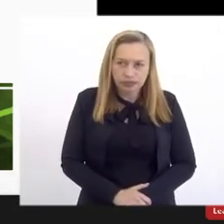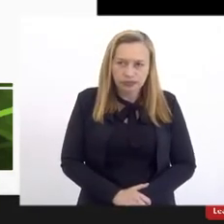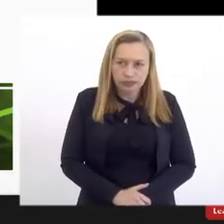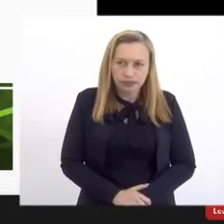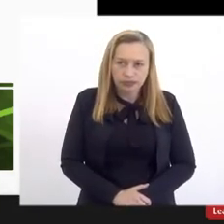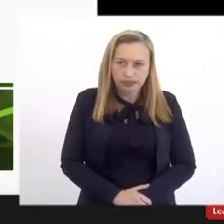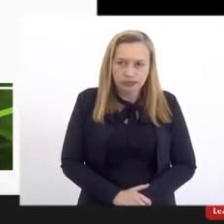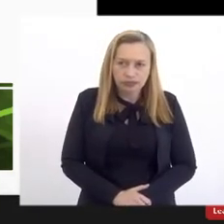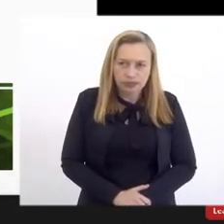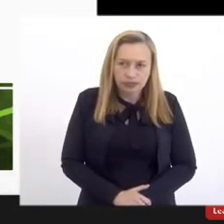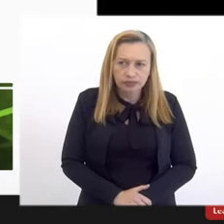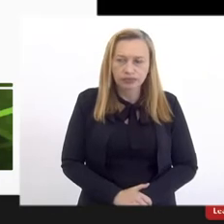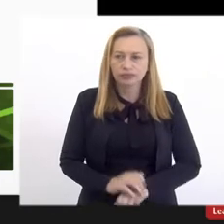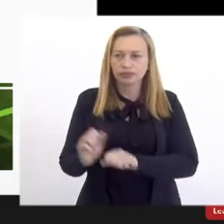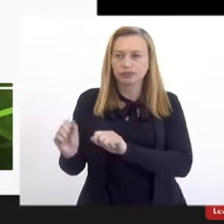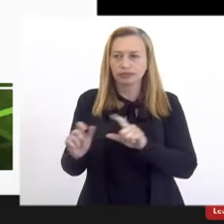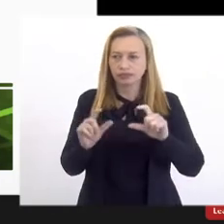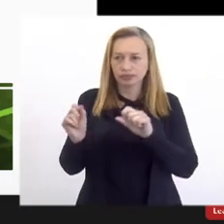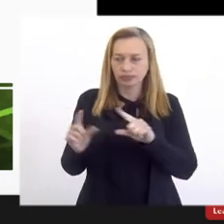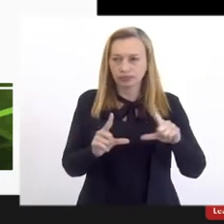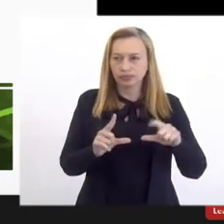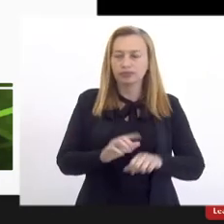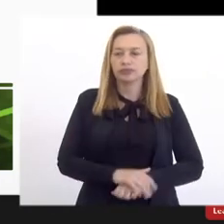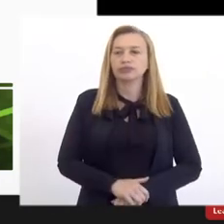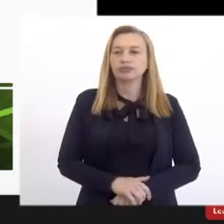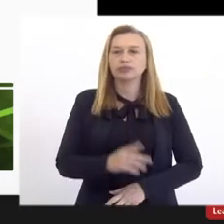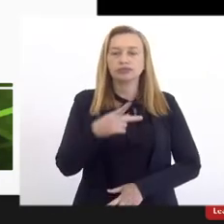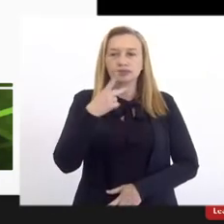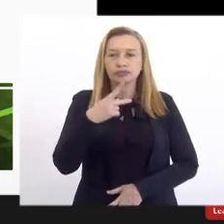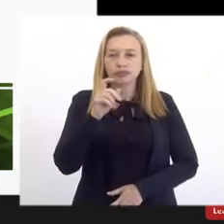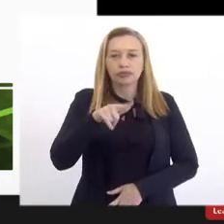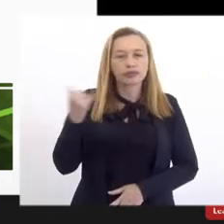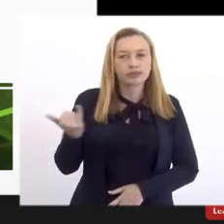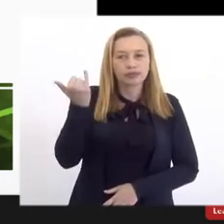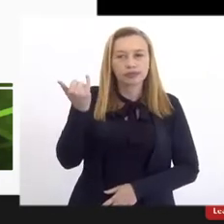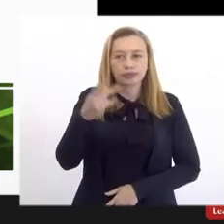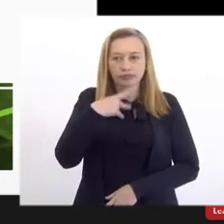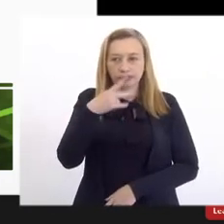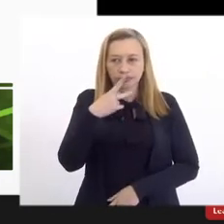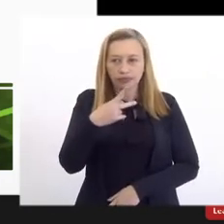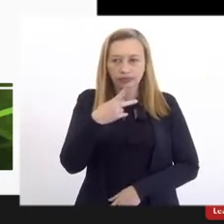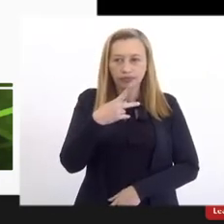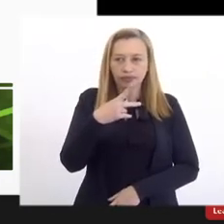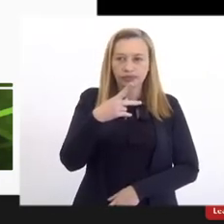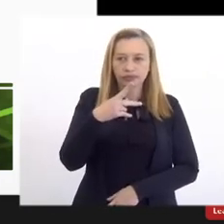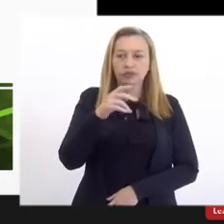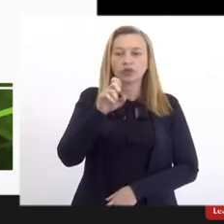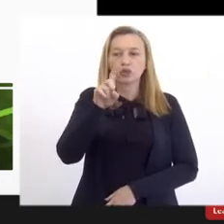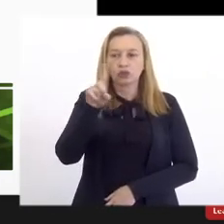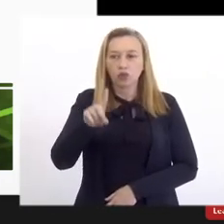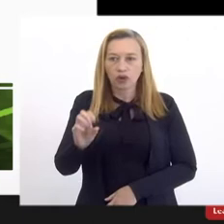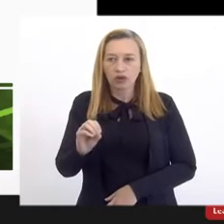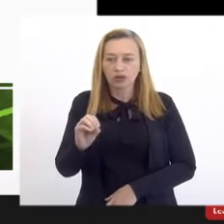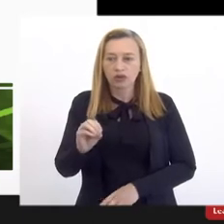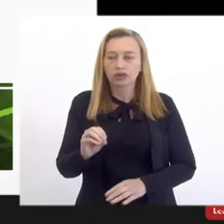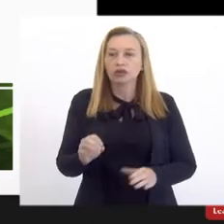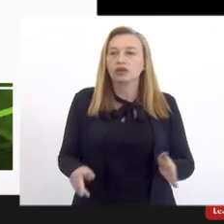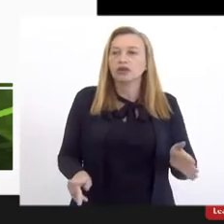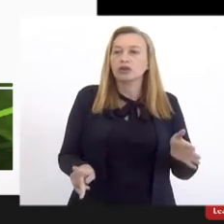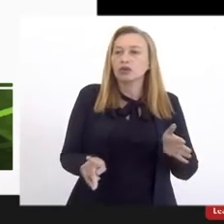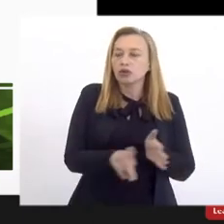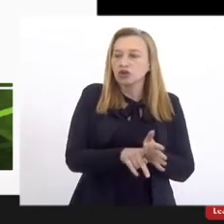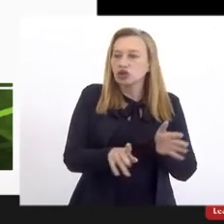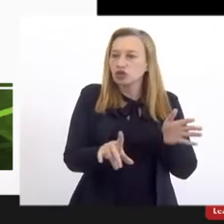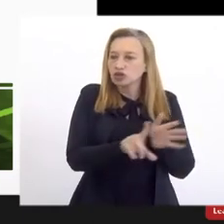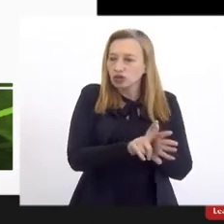nos seus slides. Dito isso, é importante frisar que o DCA UESO teve acesso a esse projeto de lei e nos